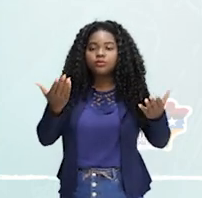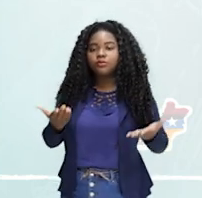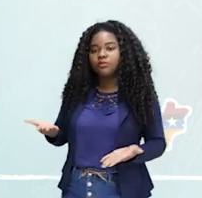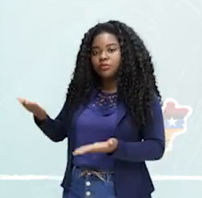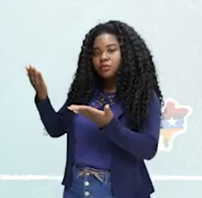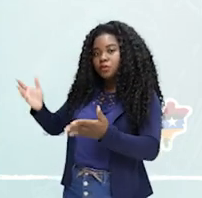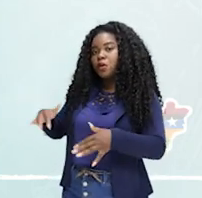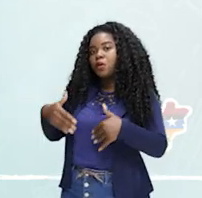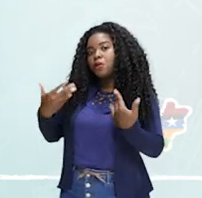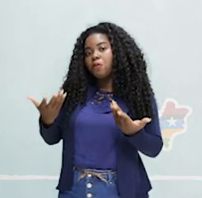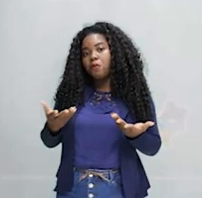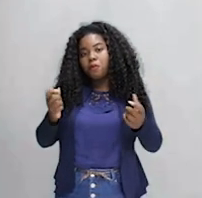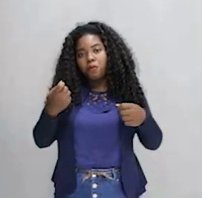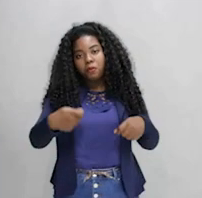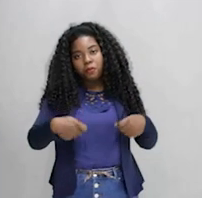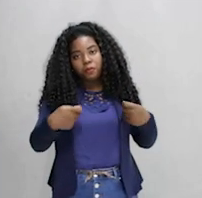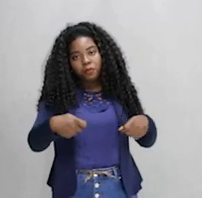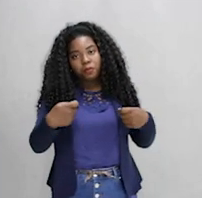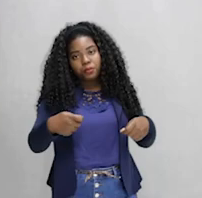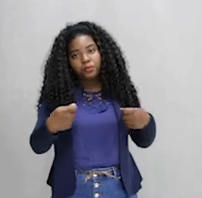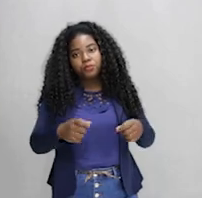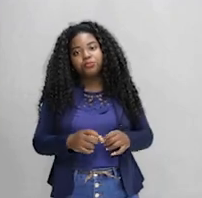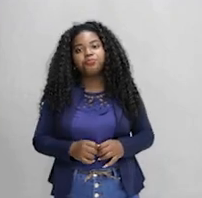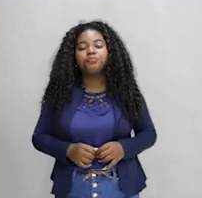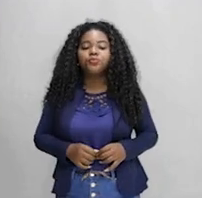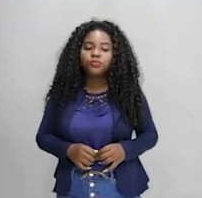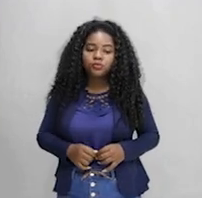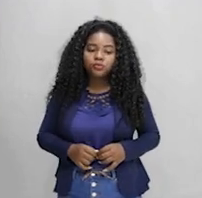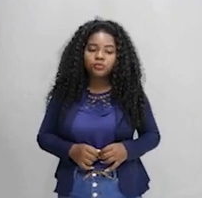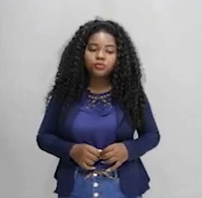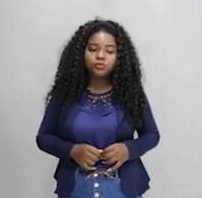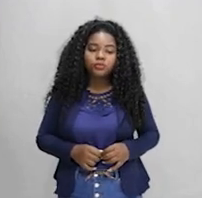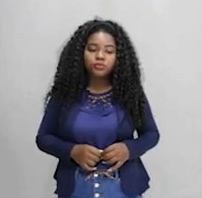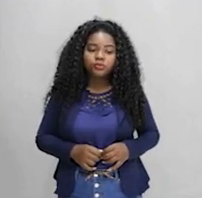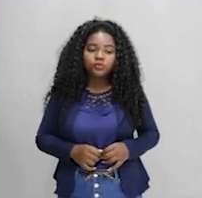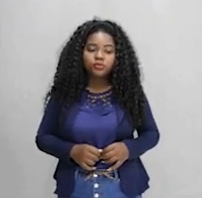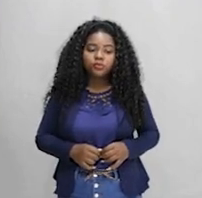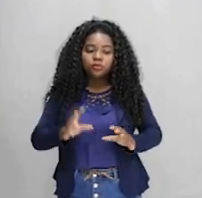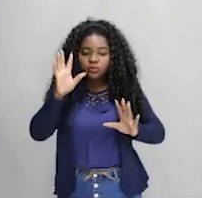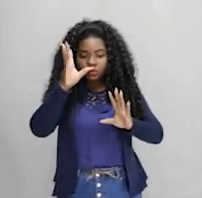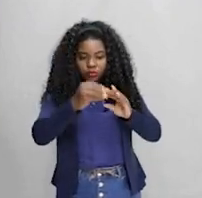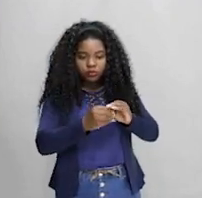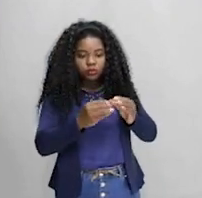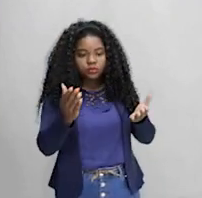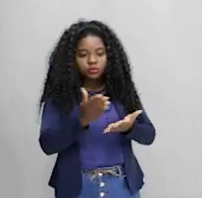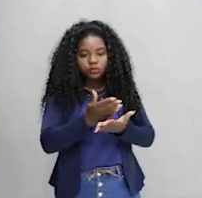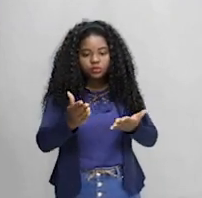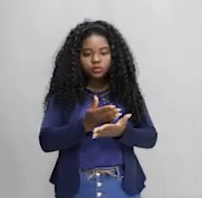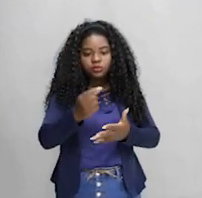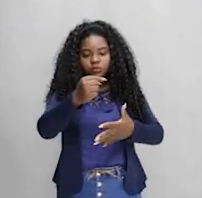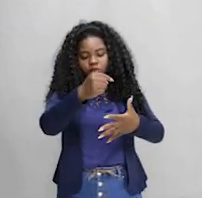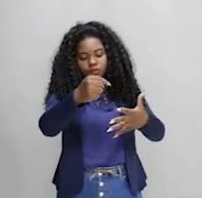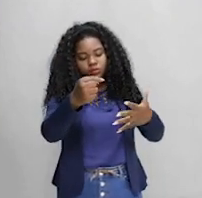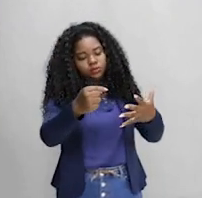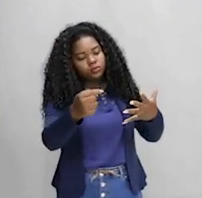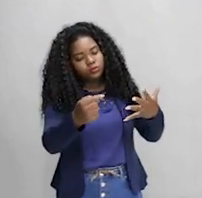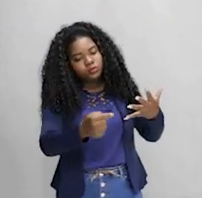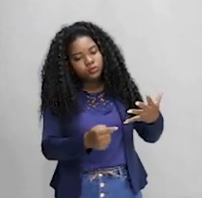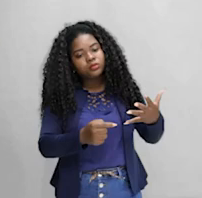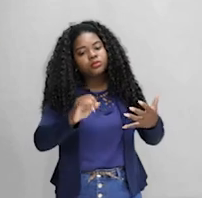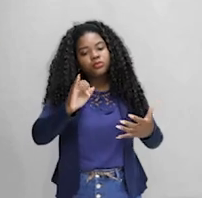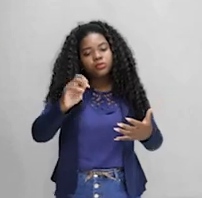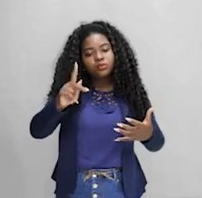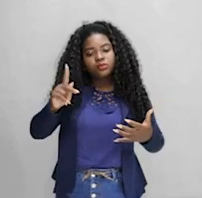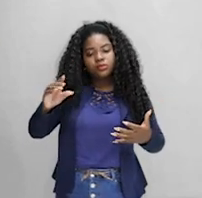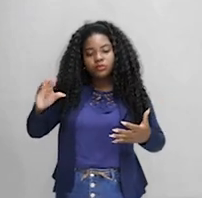necessidade do surgimento desses acordos globais, como eles surgiram. E aí, vamos sintetizar alguns pontos importantes. Vamos falar sobre o IPCC.